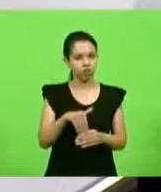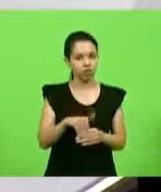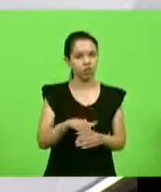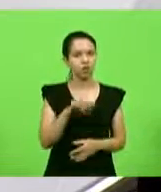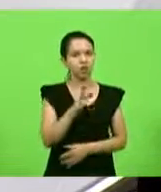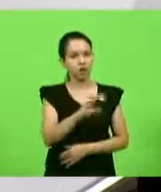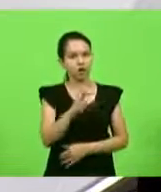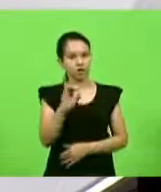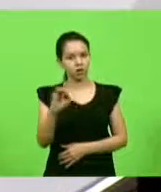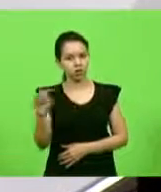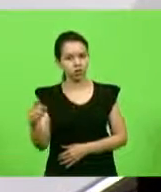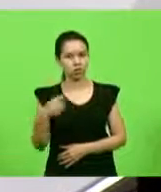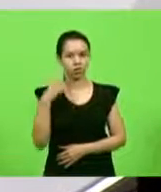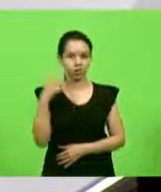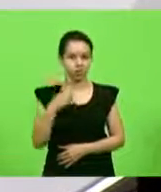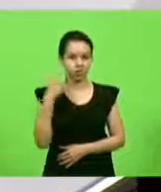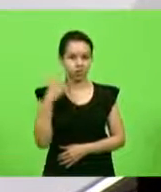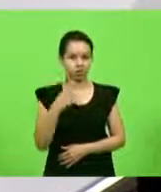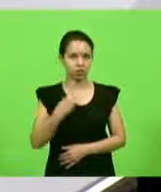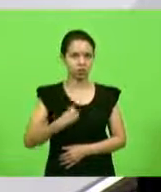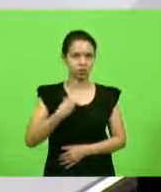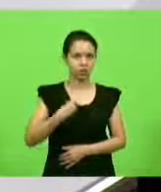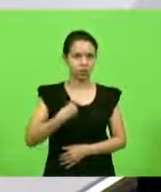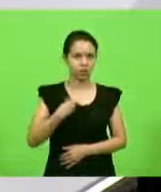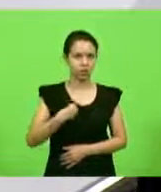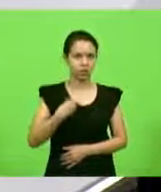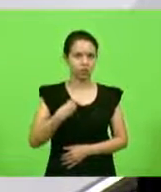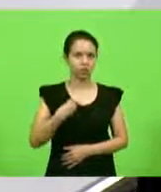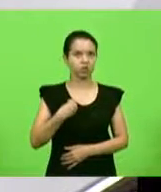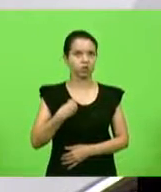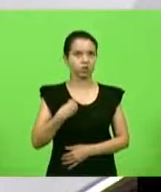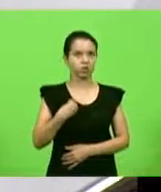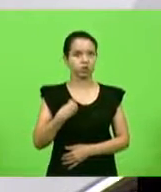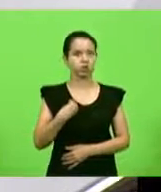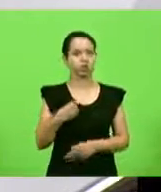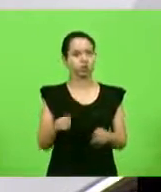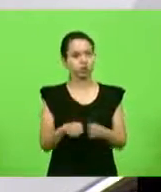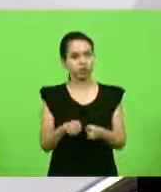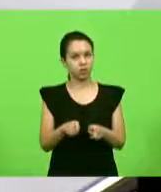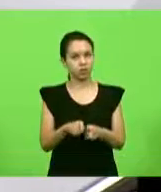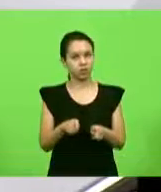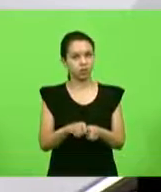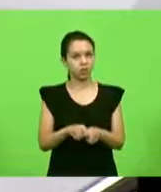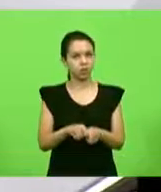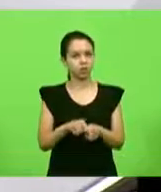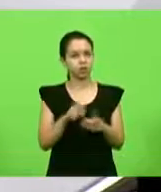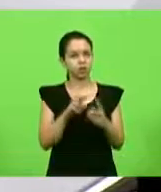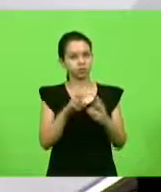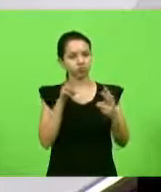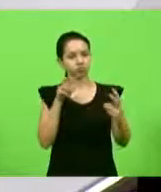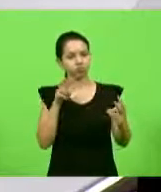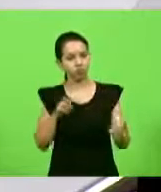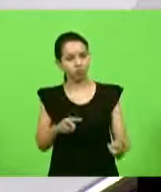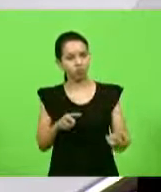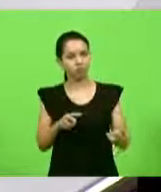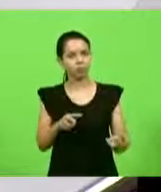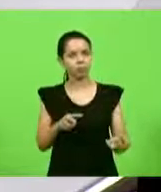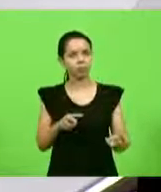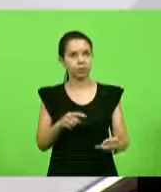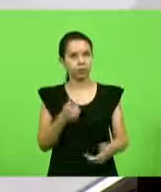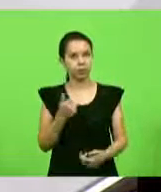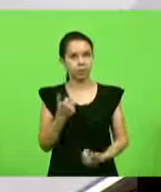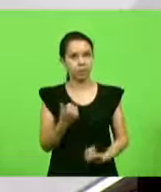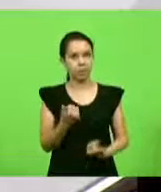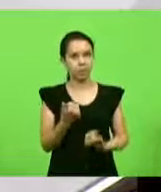que estão presentes, do que estão online para apoiar o que é